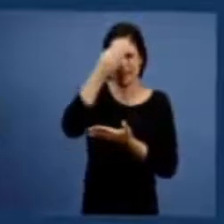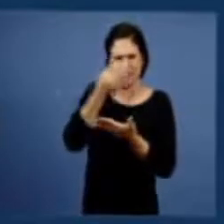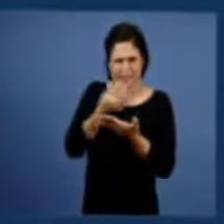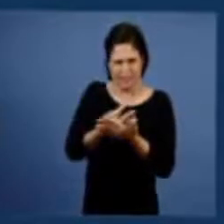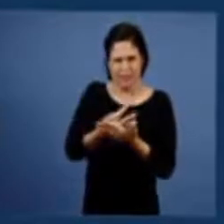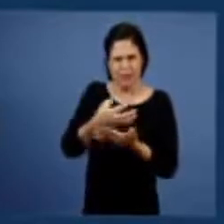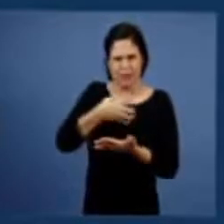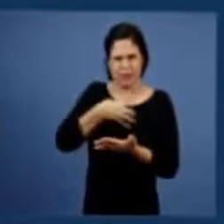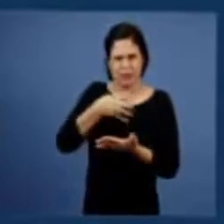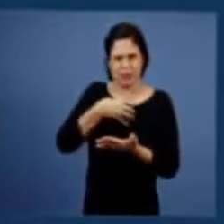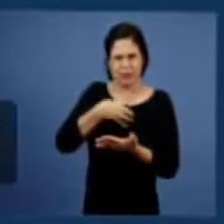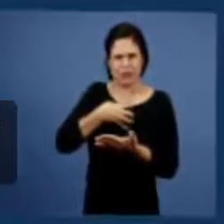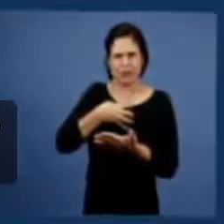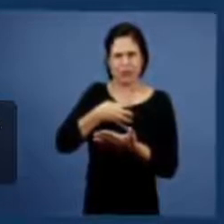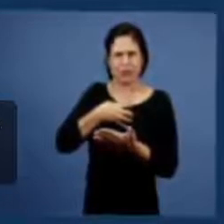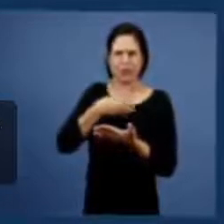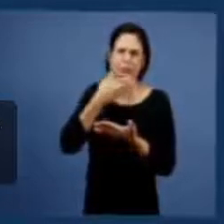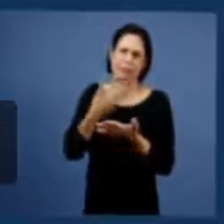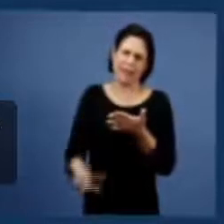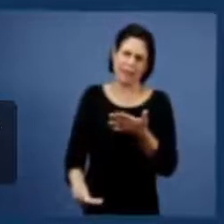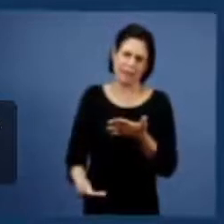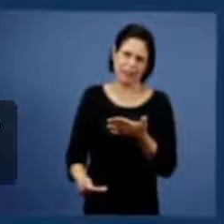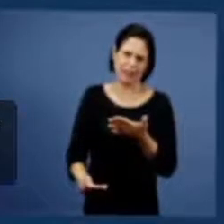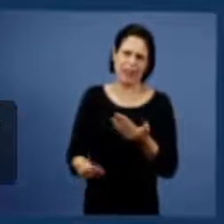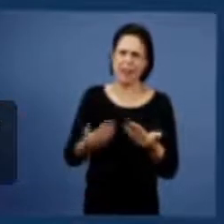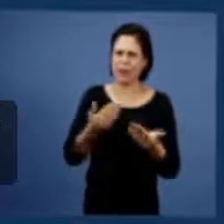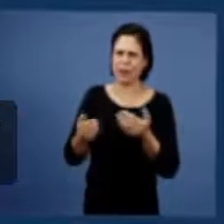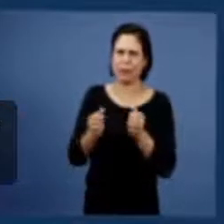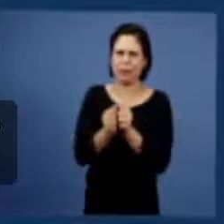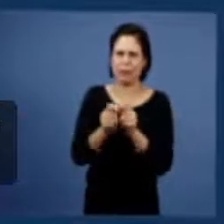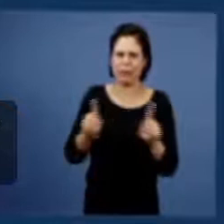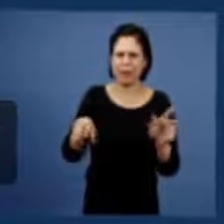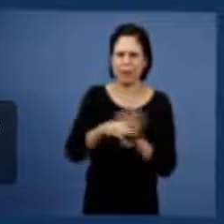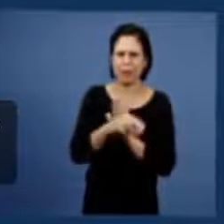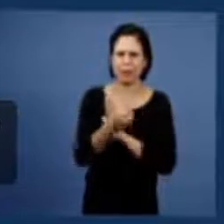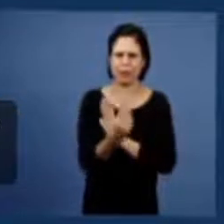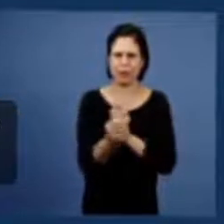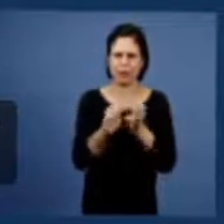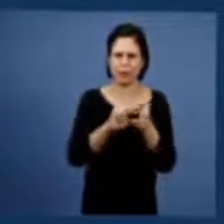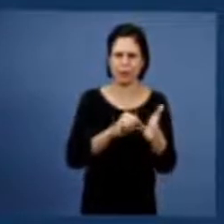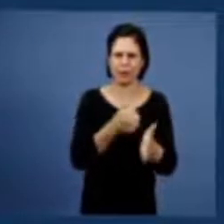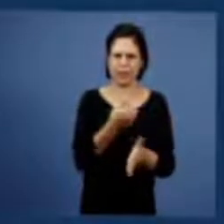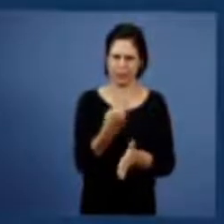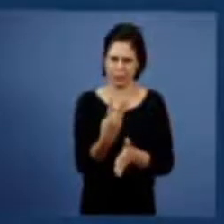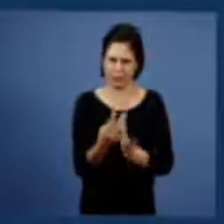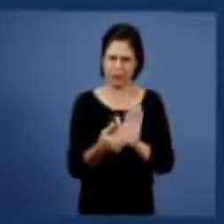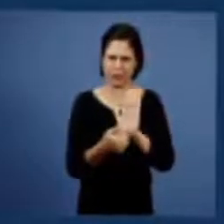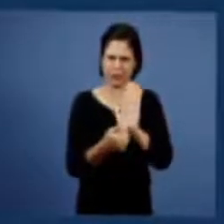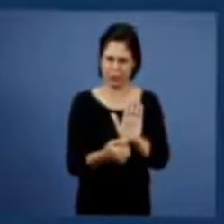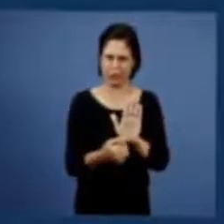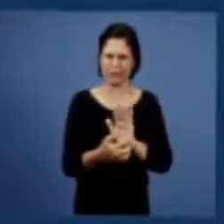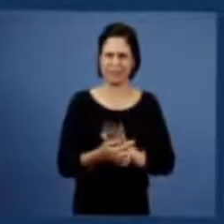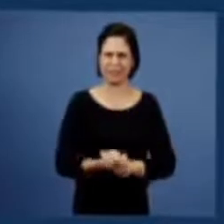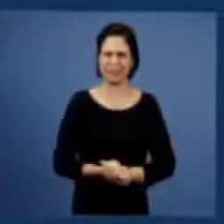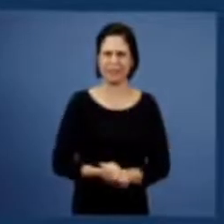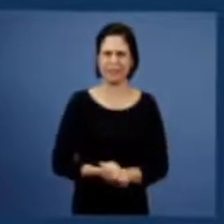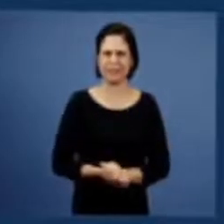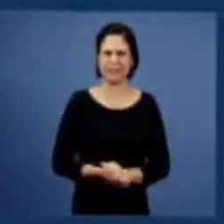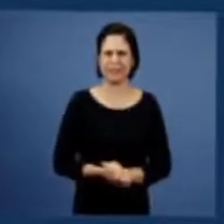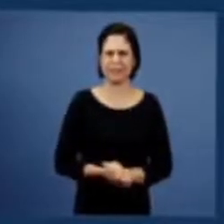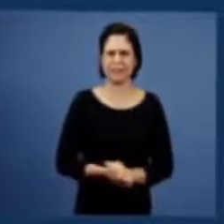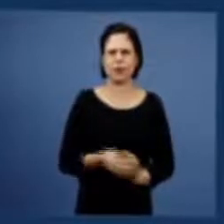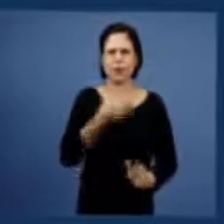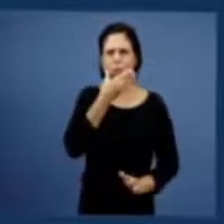semente do grão de mostarda ela morre é o que acontece em Apocalipse capítulo 2 no versículo 13 quando nós lemos ali quando